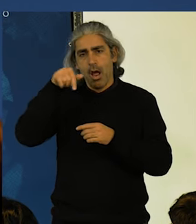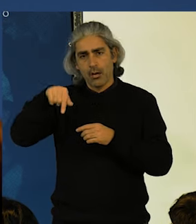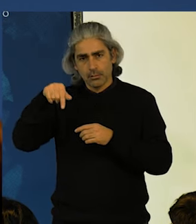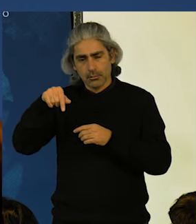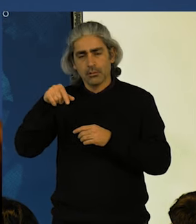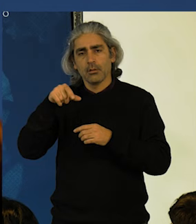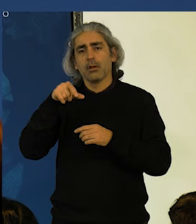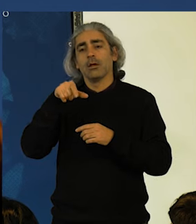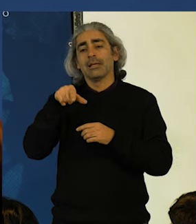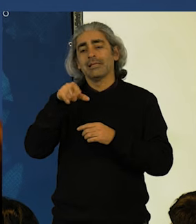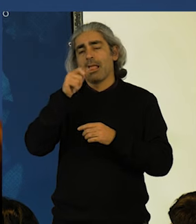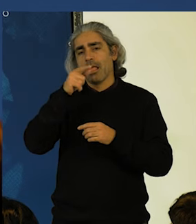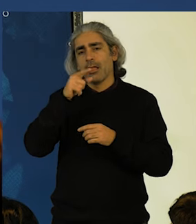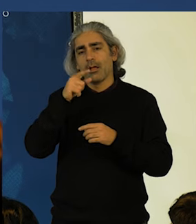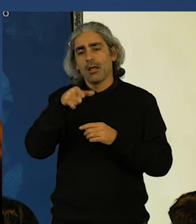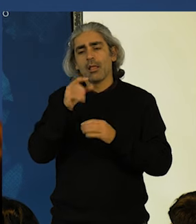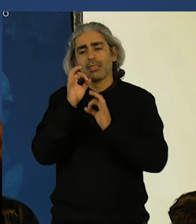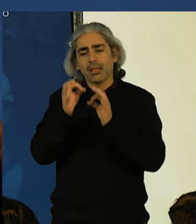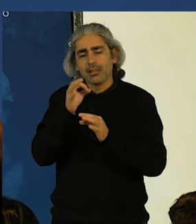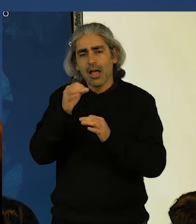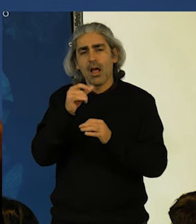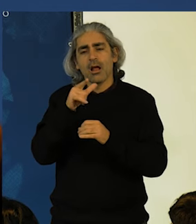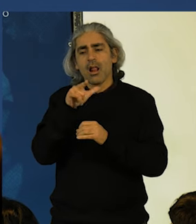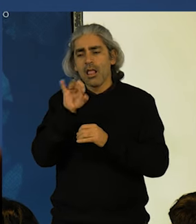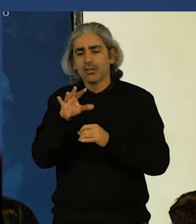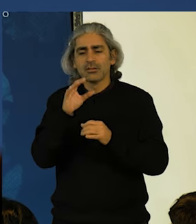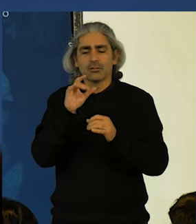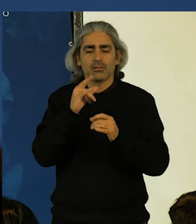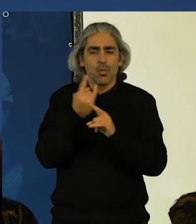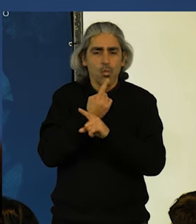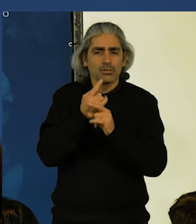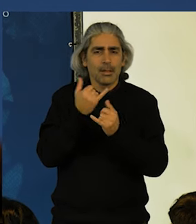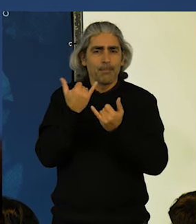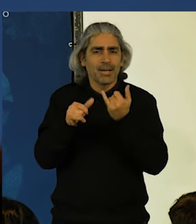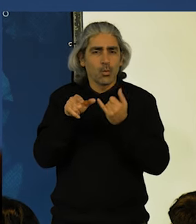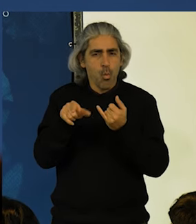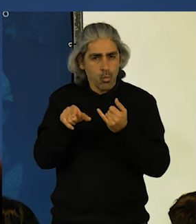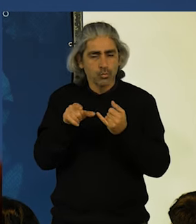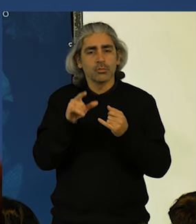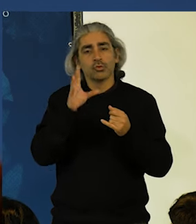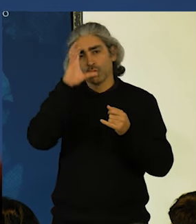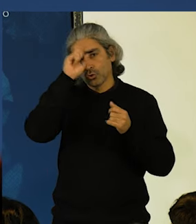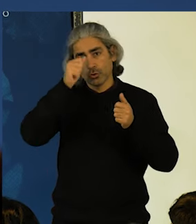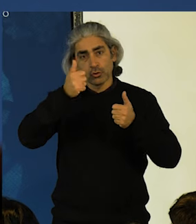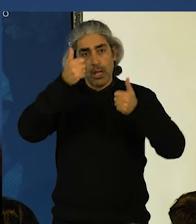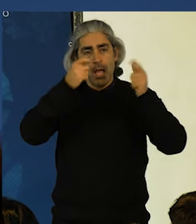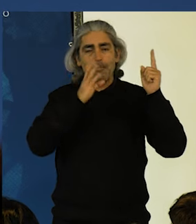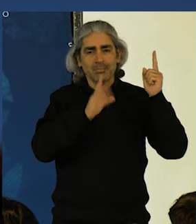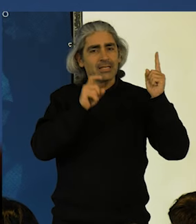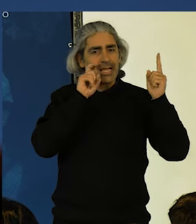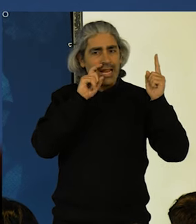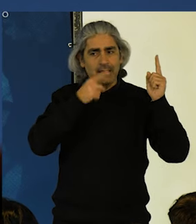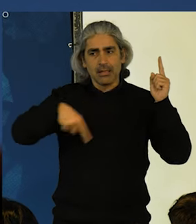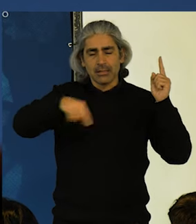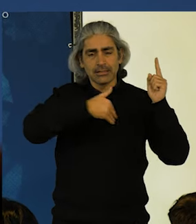complexo, onde são tratados e armazenados resíduos perigosos. O Estado Central tem de garantir a nossa saúde